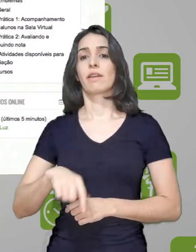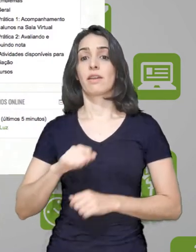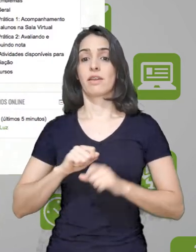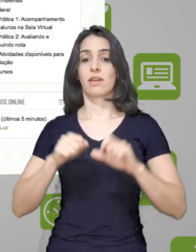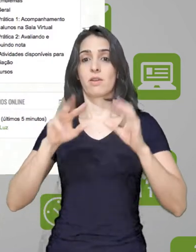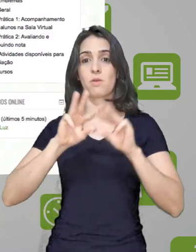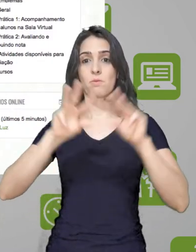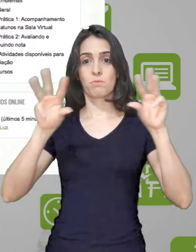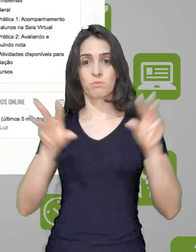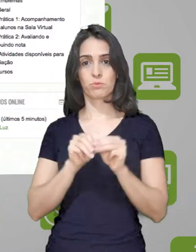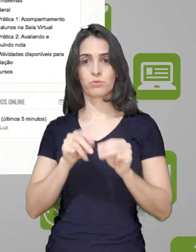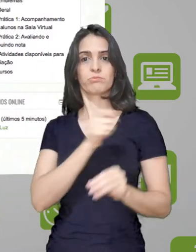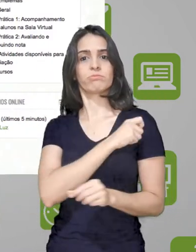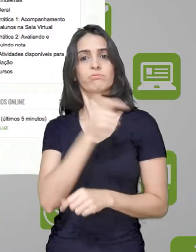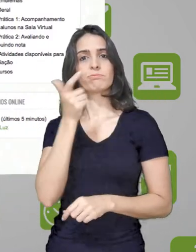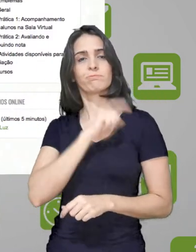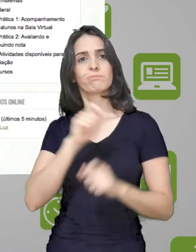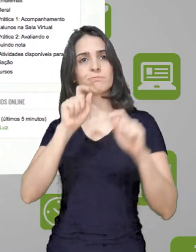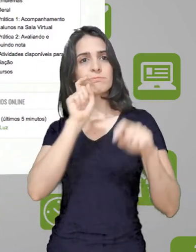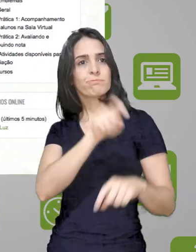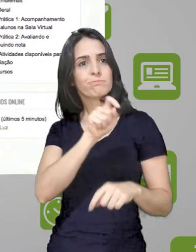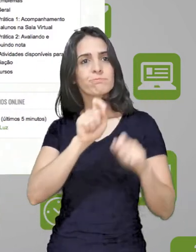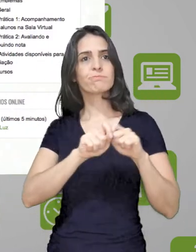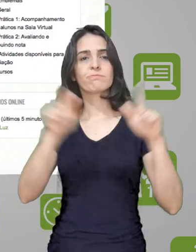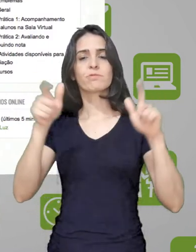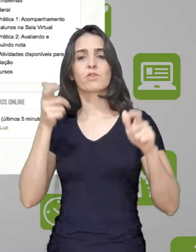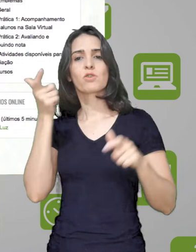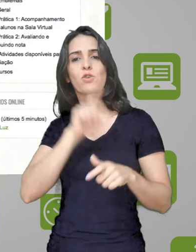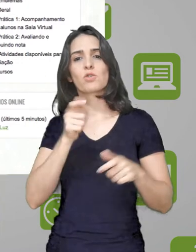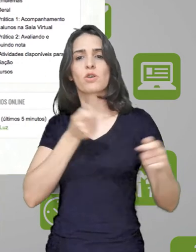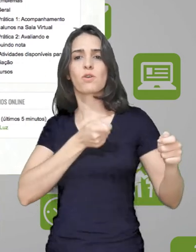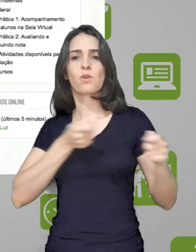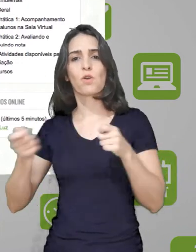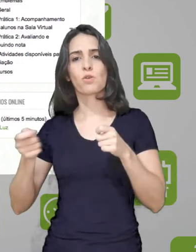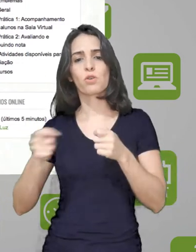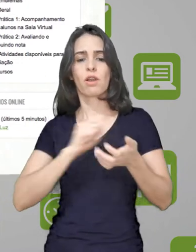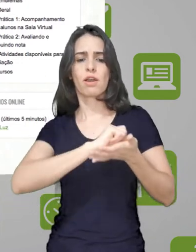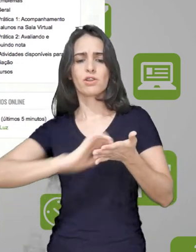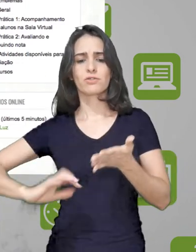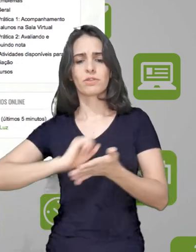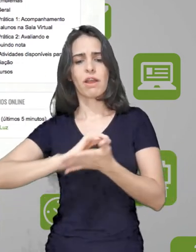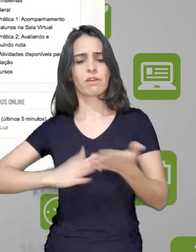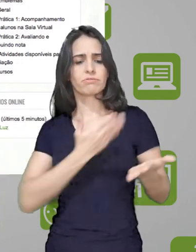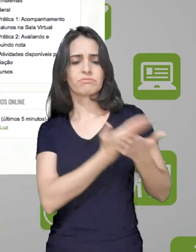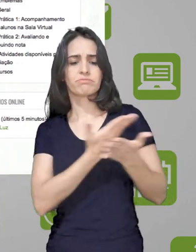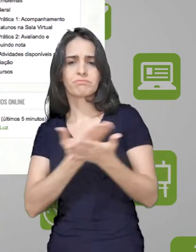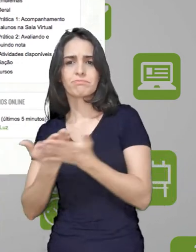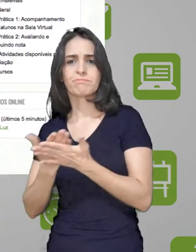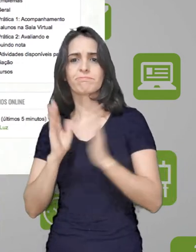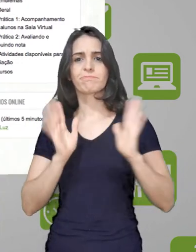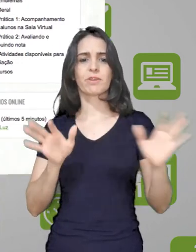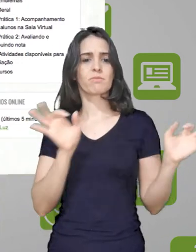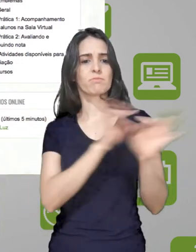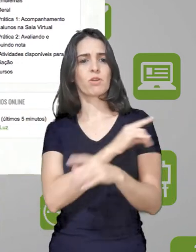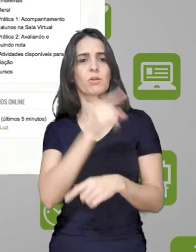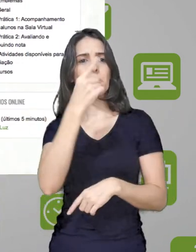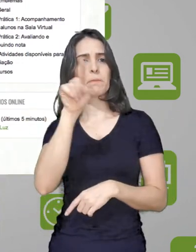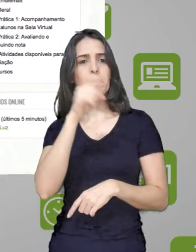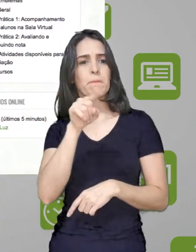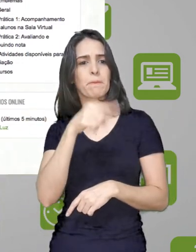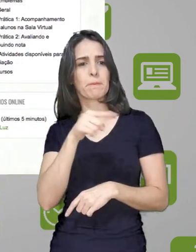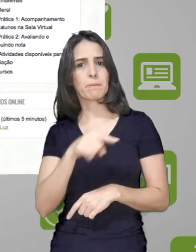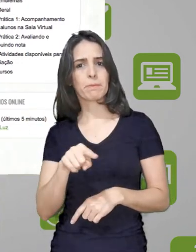possibilidade que pode ser habilitada no Moodle para que o aluno tenha um controle maior do que que ele já